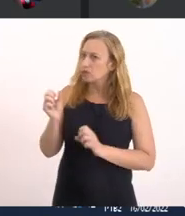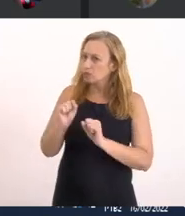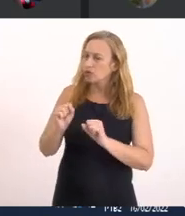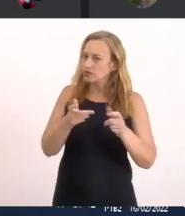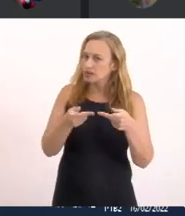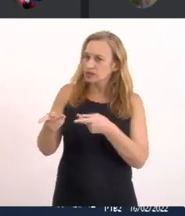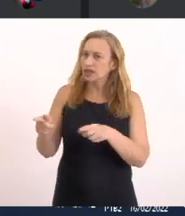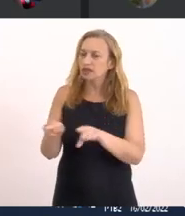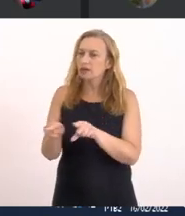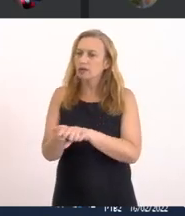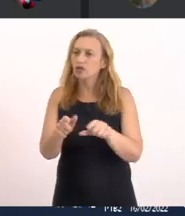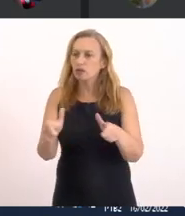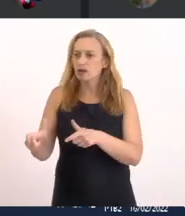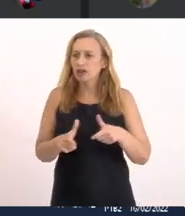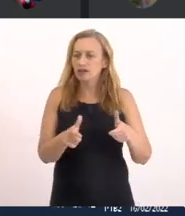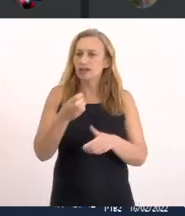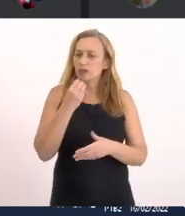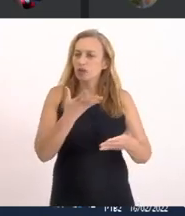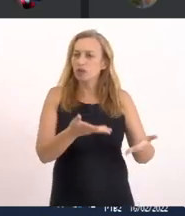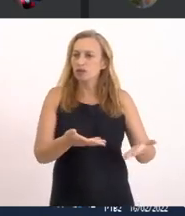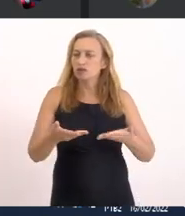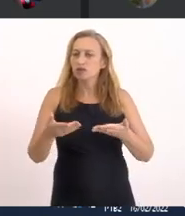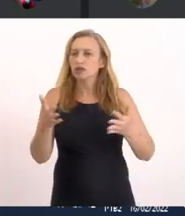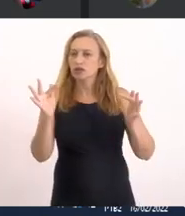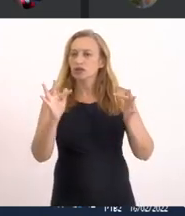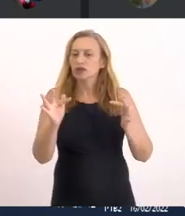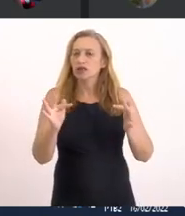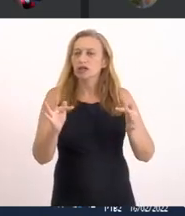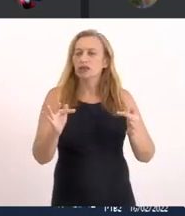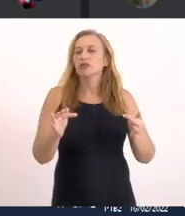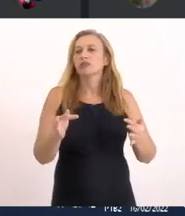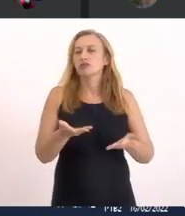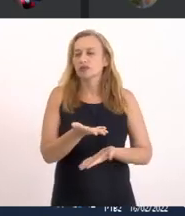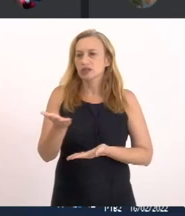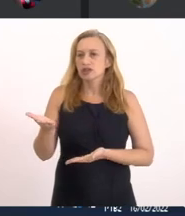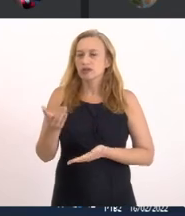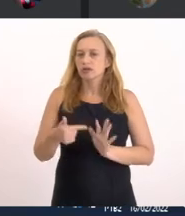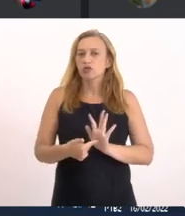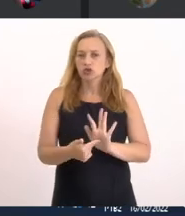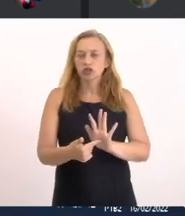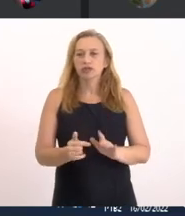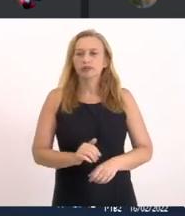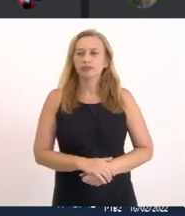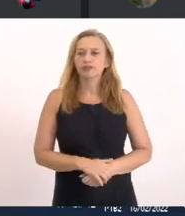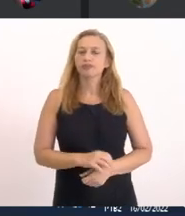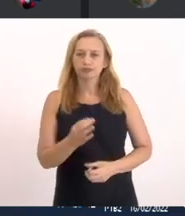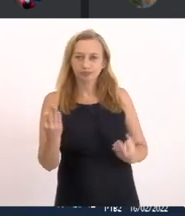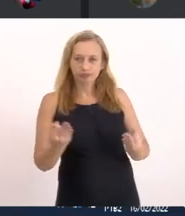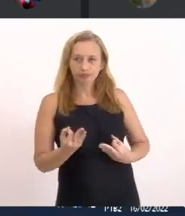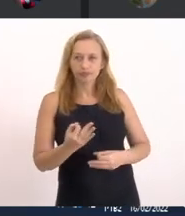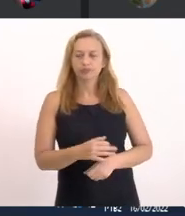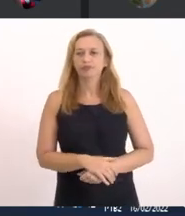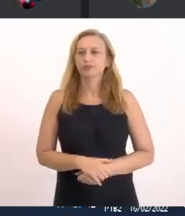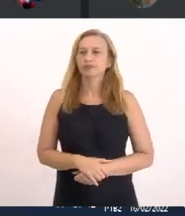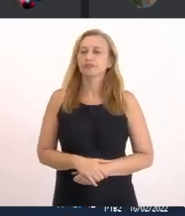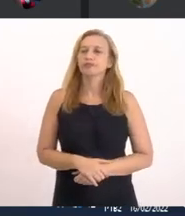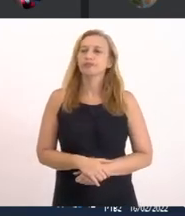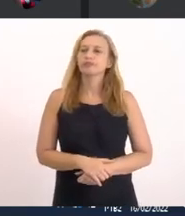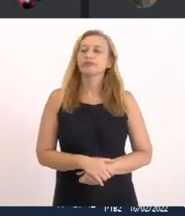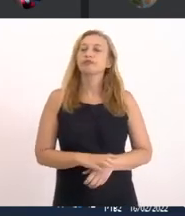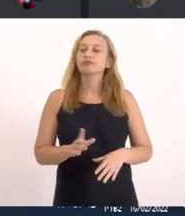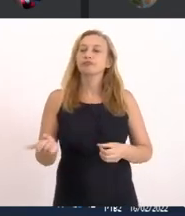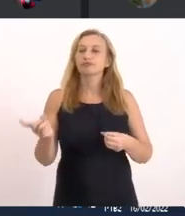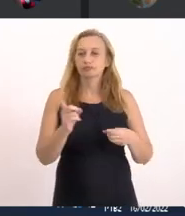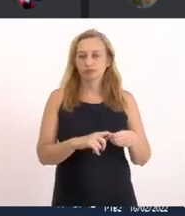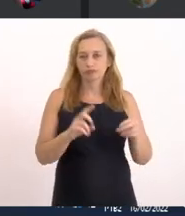visitá-la Vai ser um prazer Recebê-los lá E mostrar Essa Ete Itaúna Que é uma Ete top Perfeito Ela é no centro De Itaúna Então